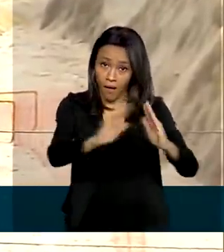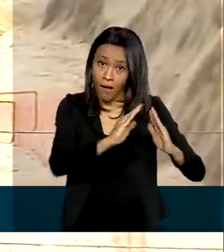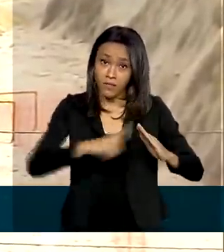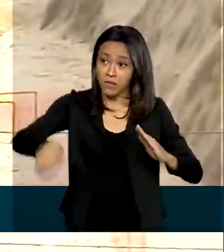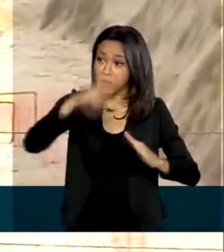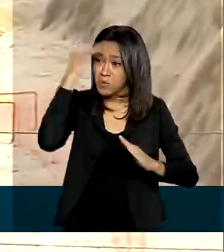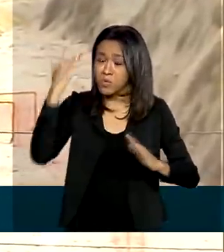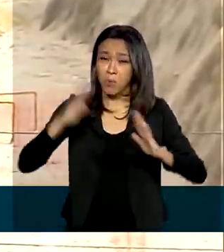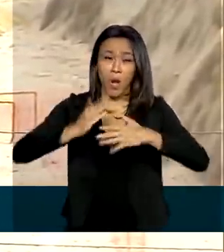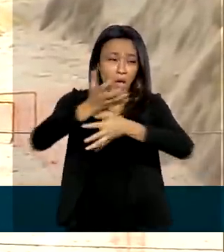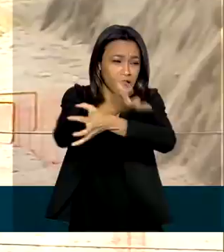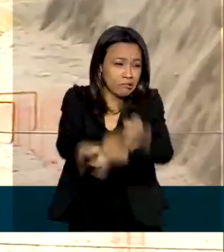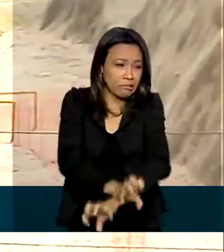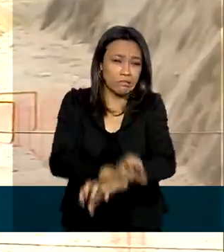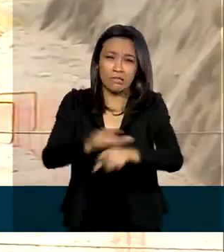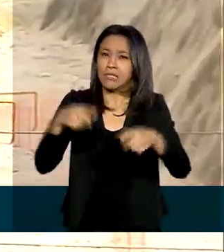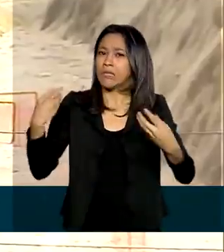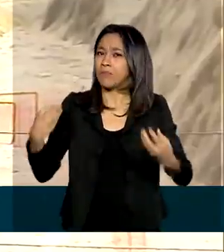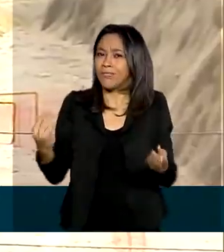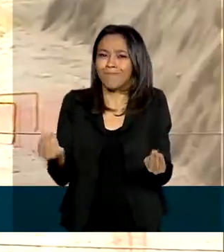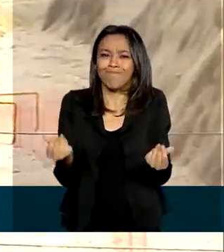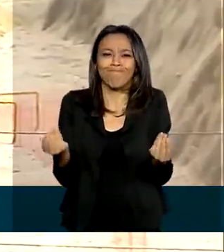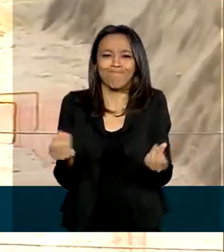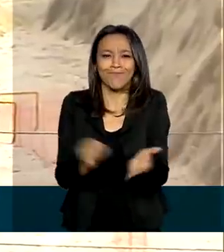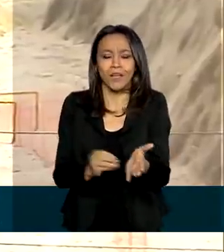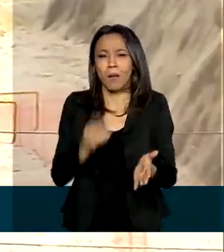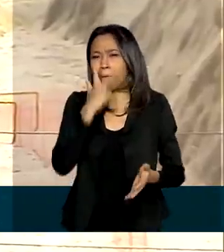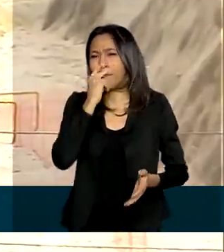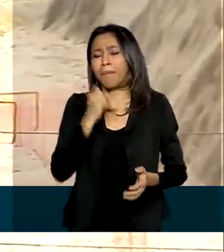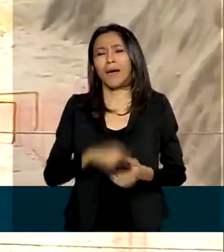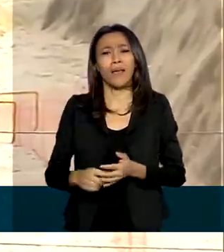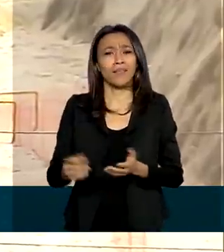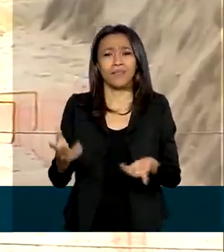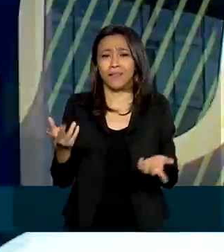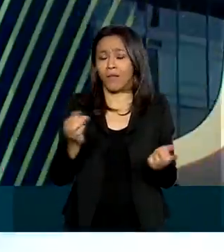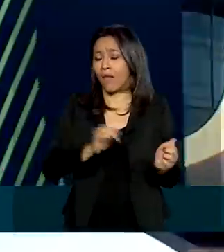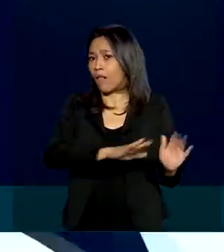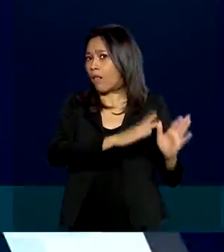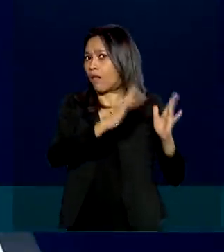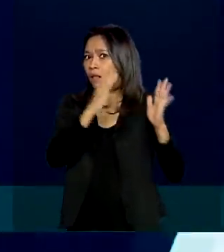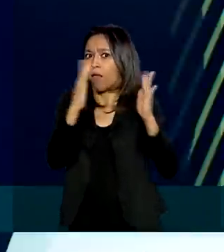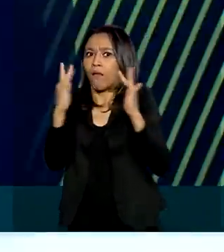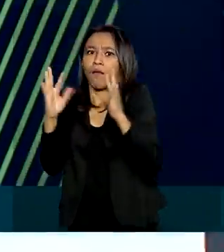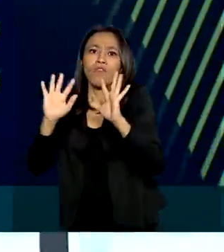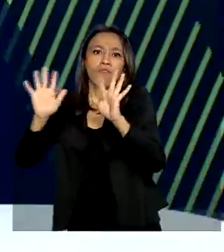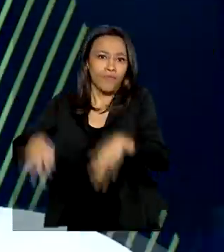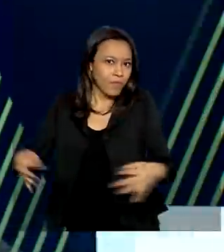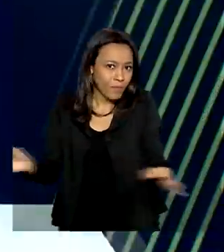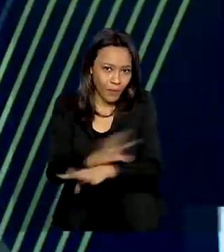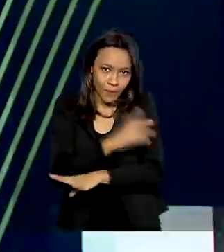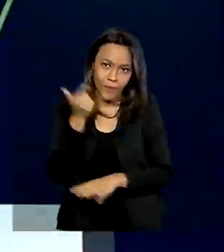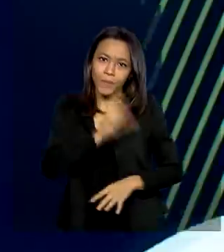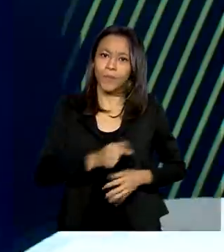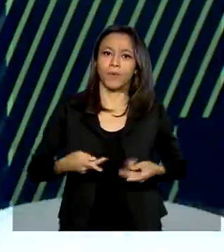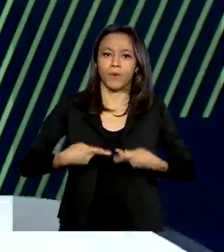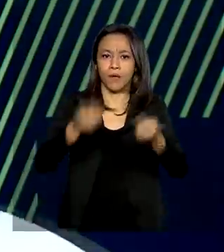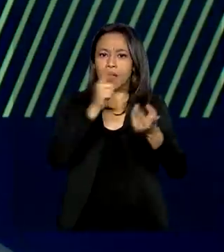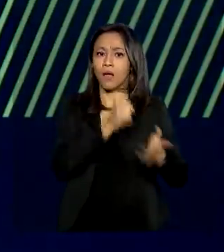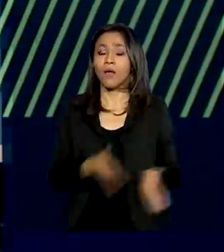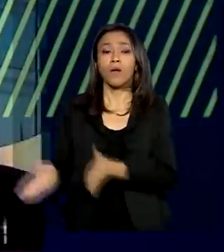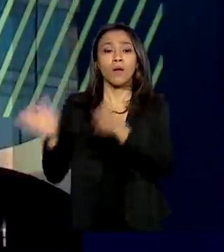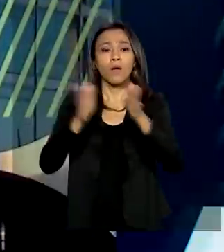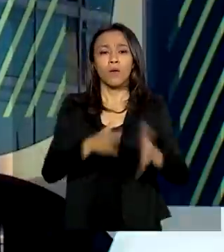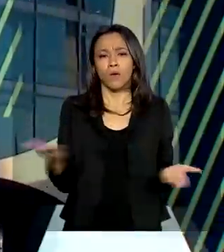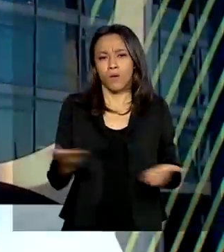sempre teve carência disso. E é uma novela enorme que está chegando ao fim. Hoje recebem a terceira